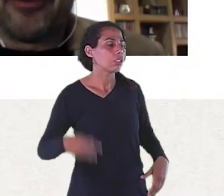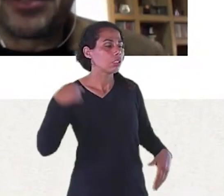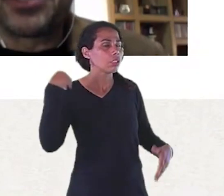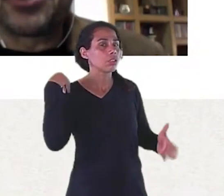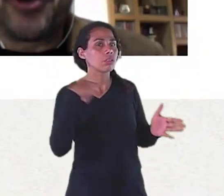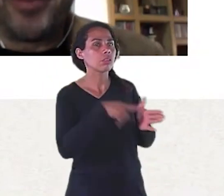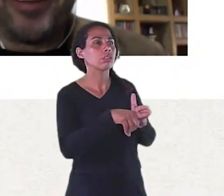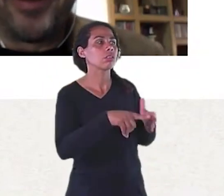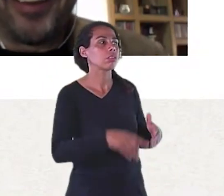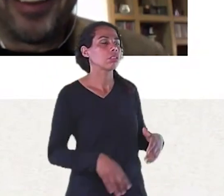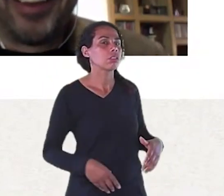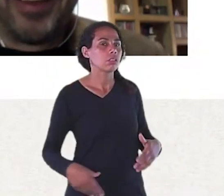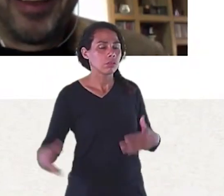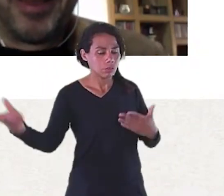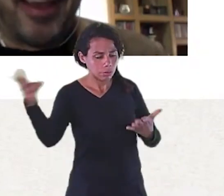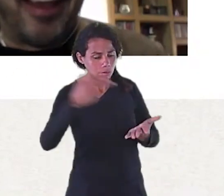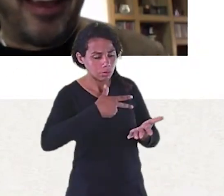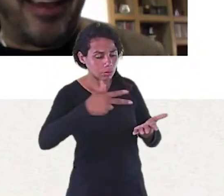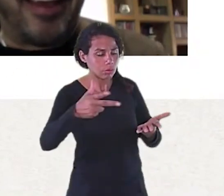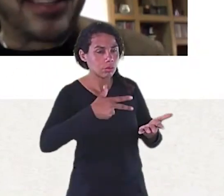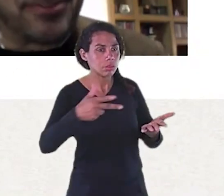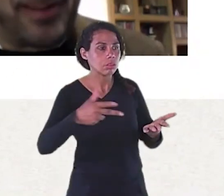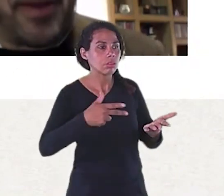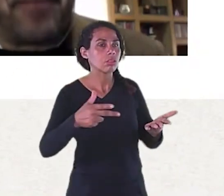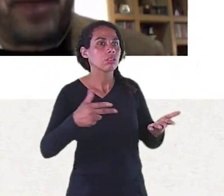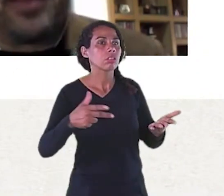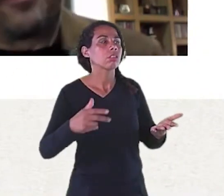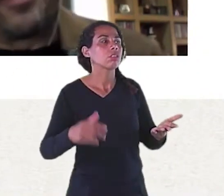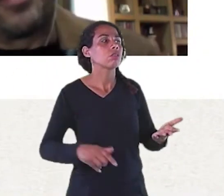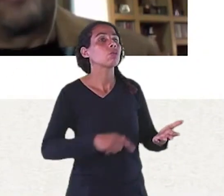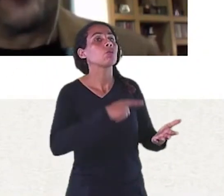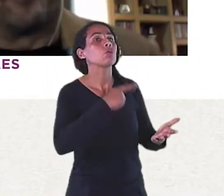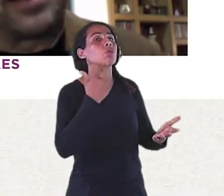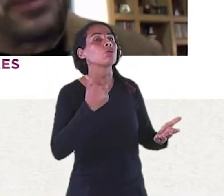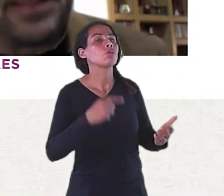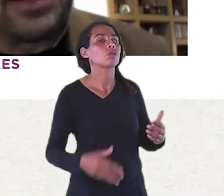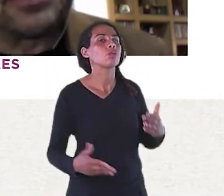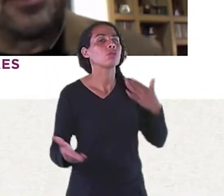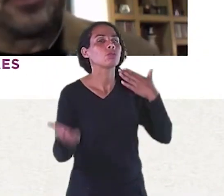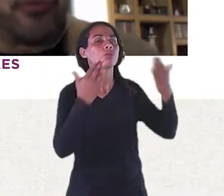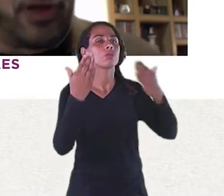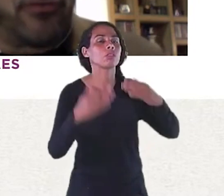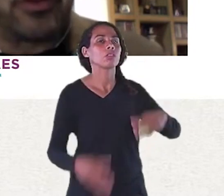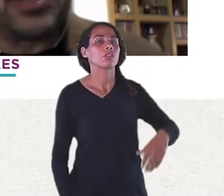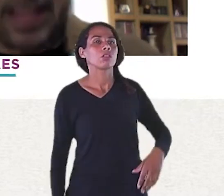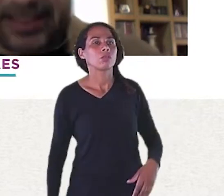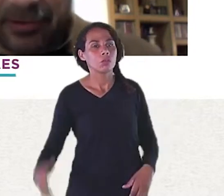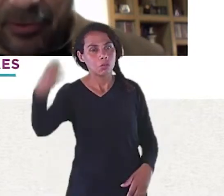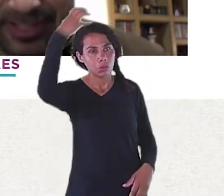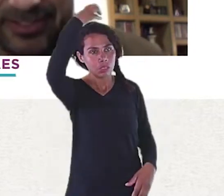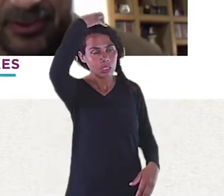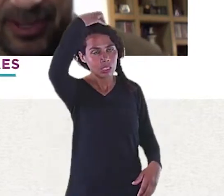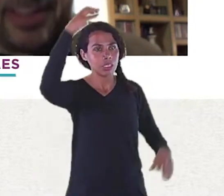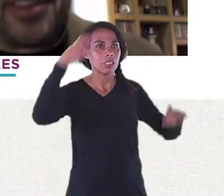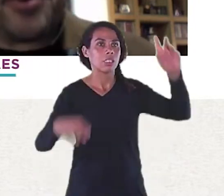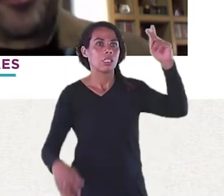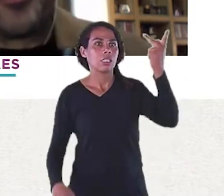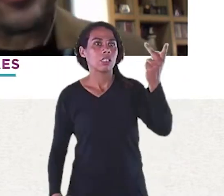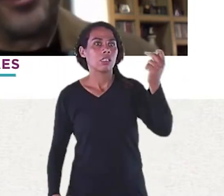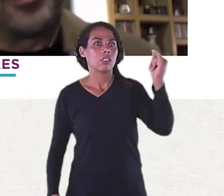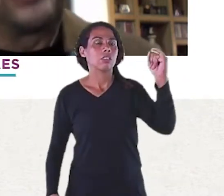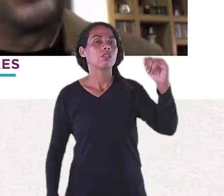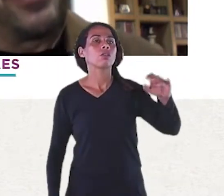Ah, Afonso Essa história Essa história É bem complexa É bem interessante Eu vou te relatar O aconteceu